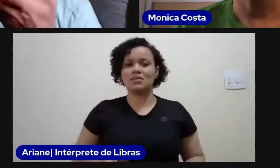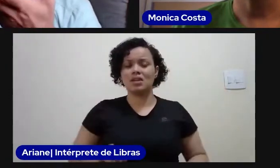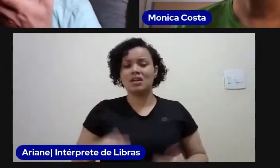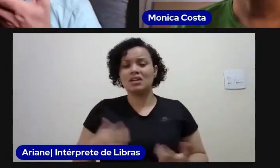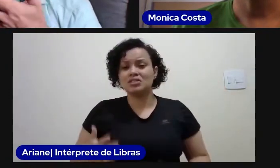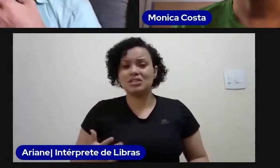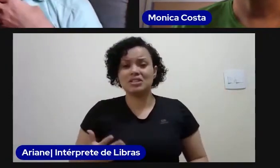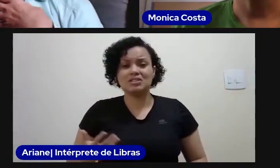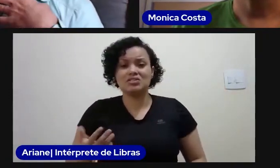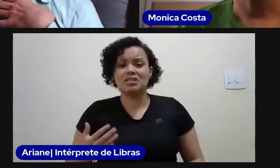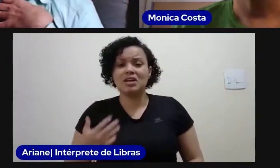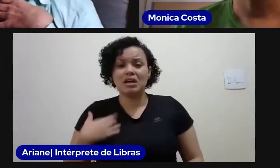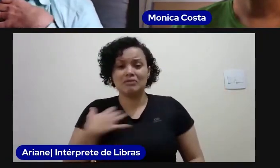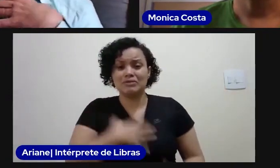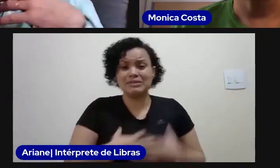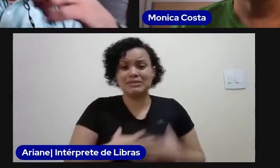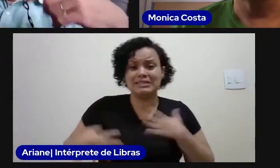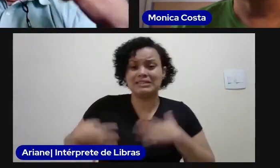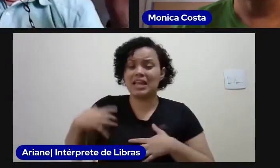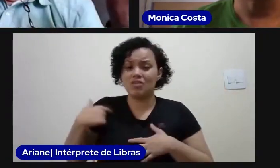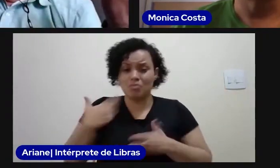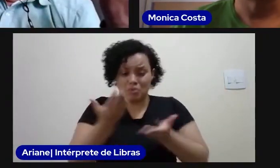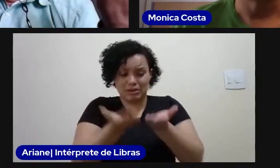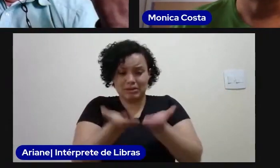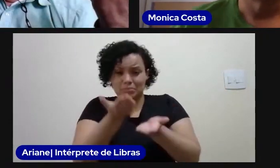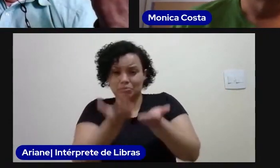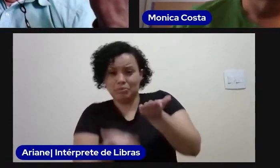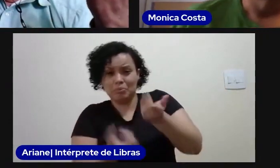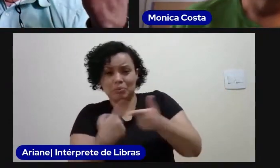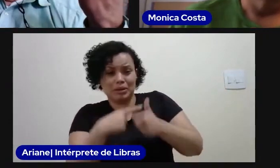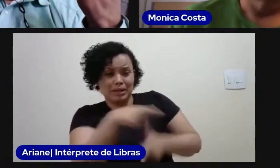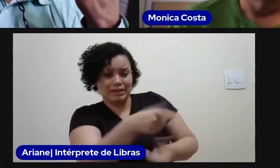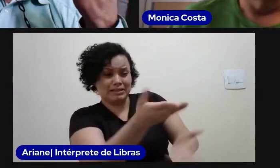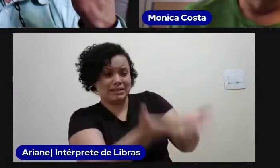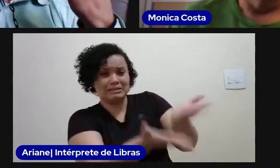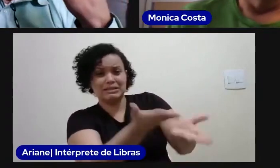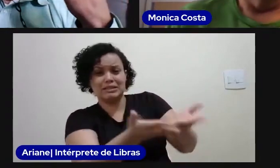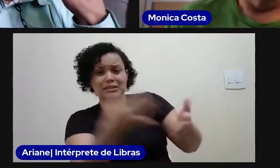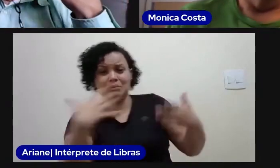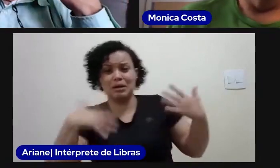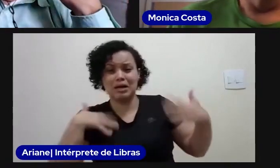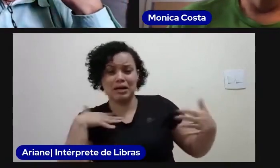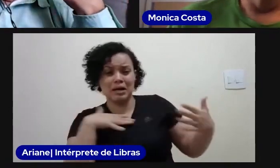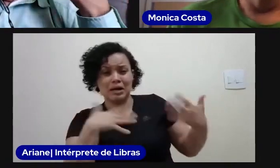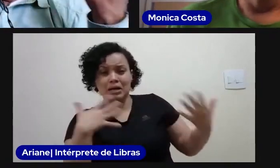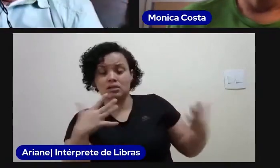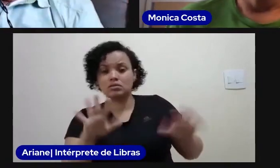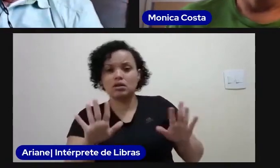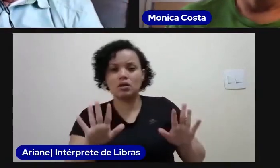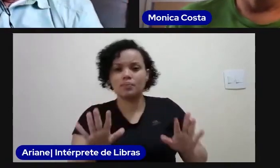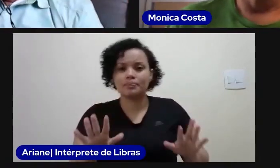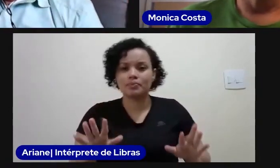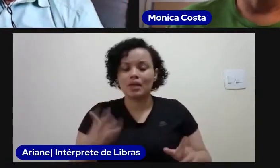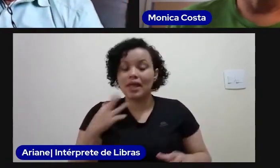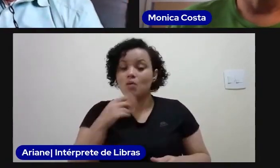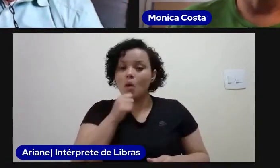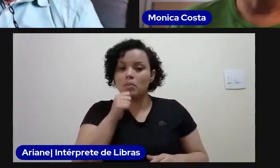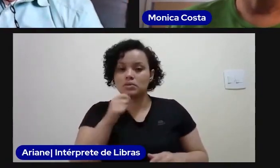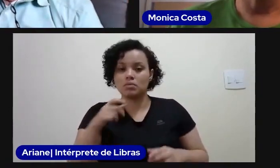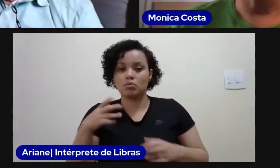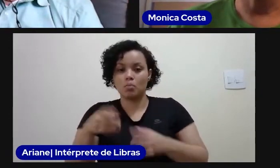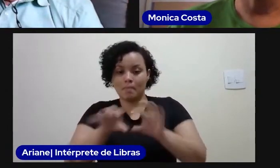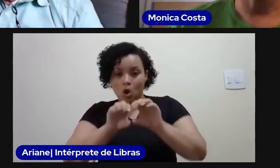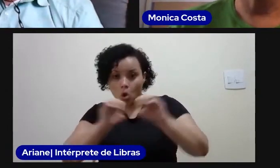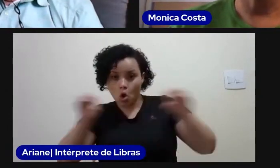aí eu vou me desesperar, eu vou me desequilibrar, porque o outro está desequilibrado. É como se, de repente, eu jogasse uma corda para